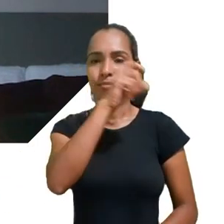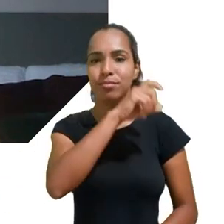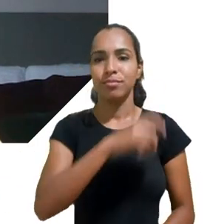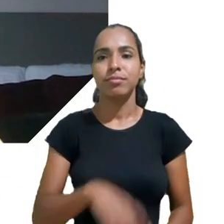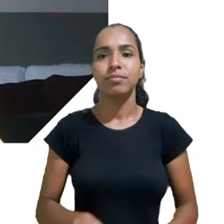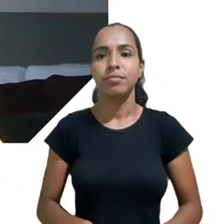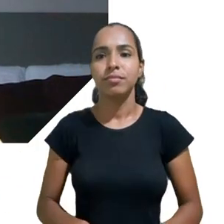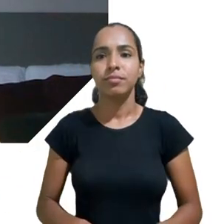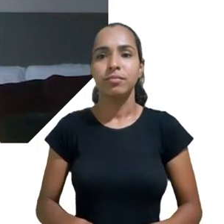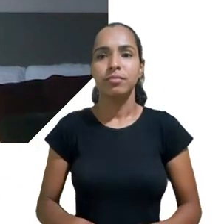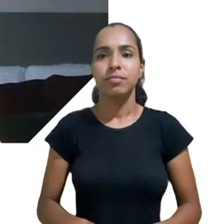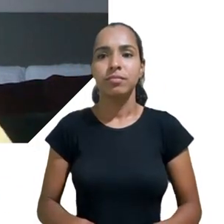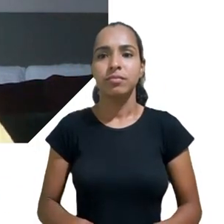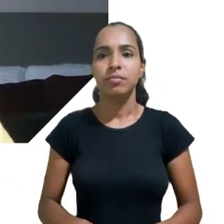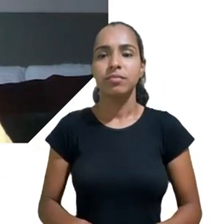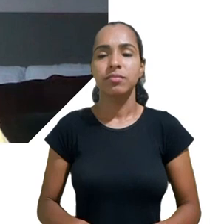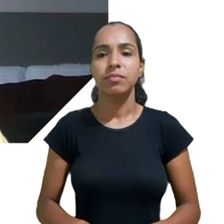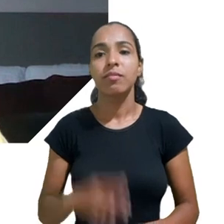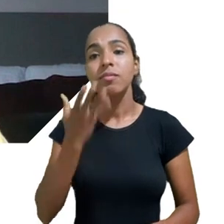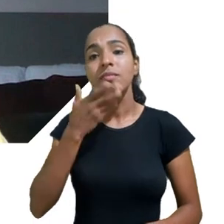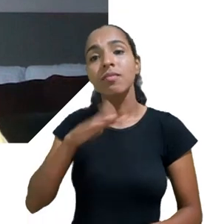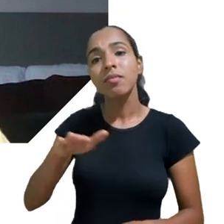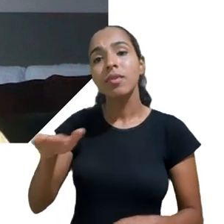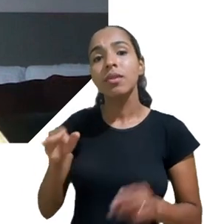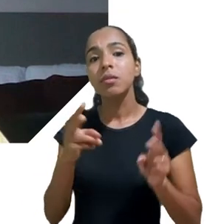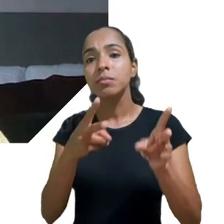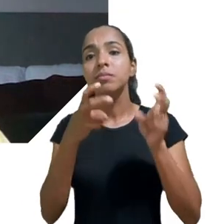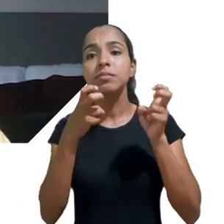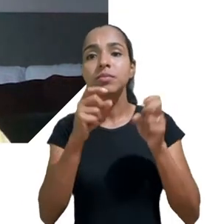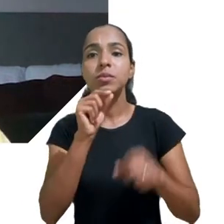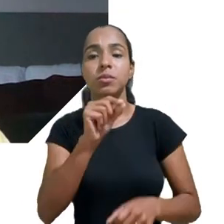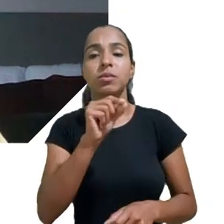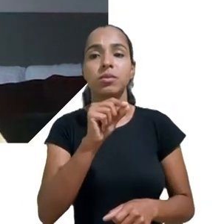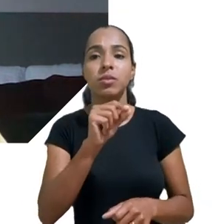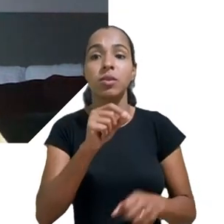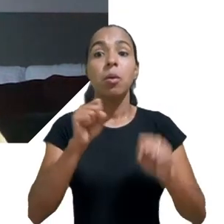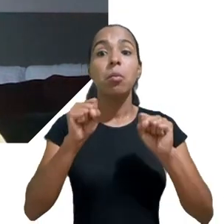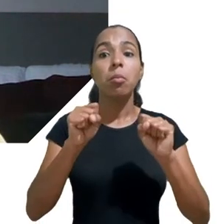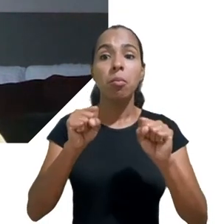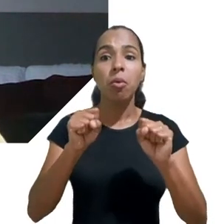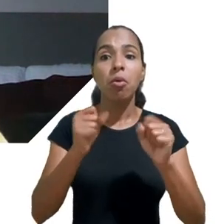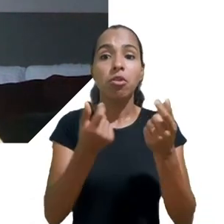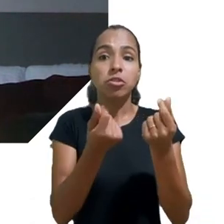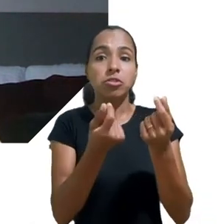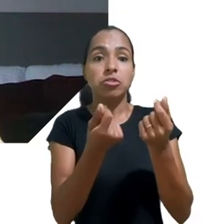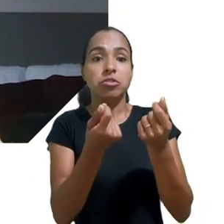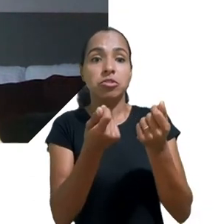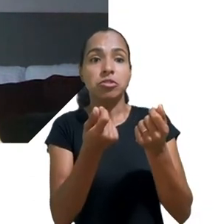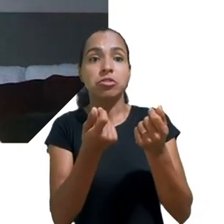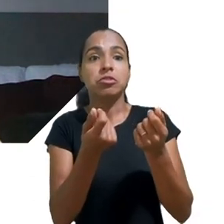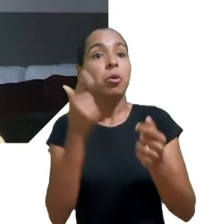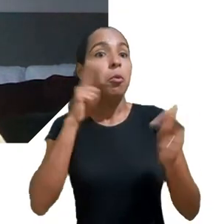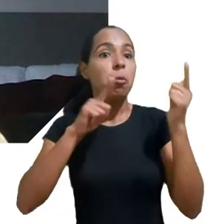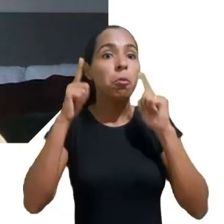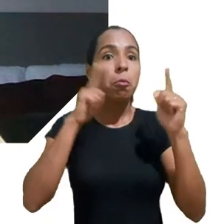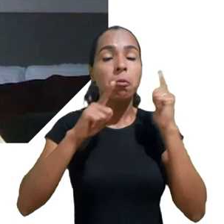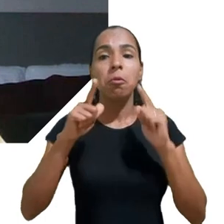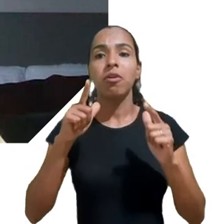crianças percebem que elas podem lucrar com isso, ou seja, que isso pode ser premiado financeiro e monetariamente,